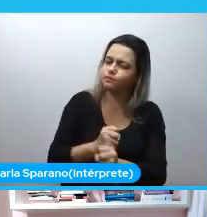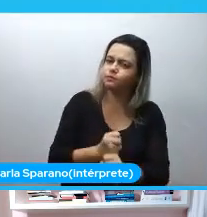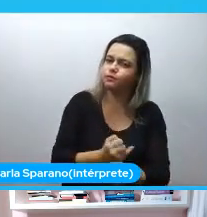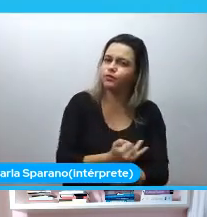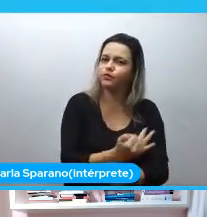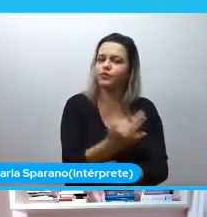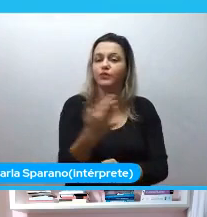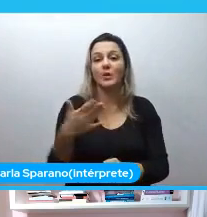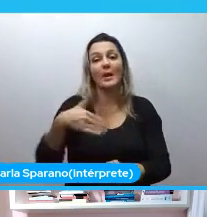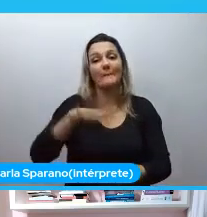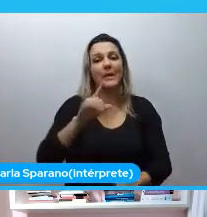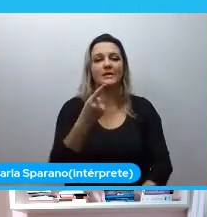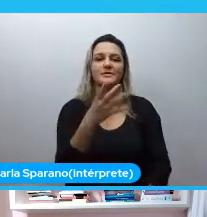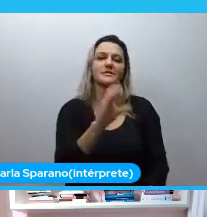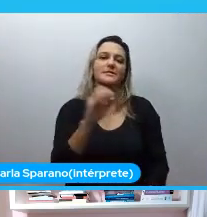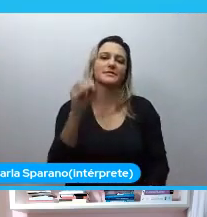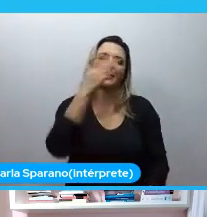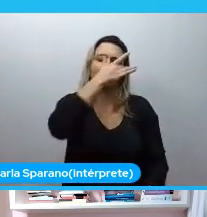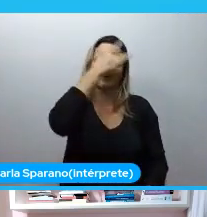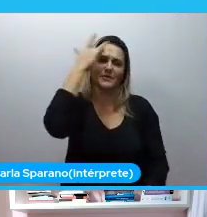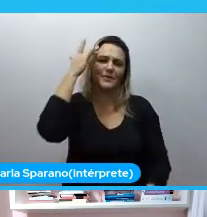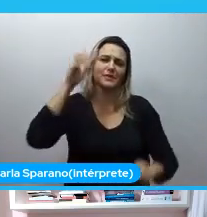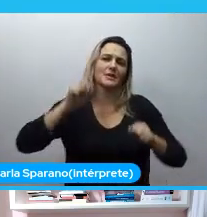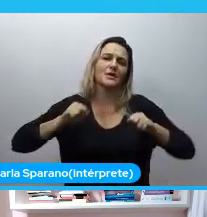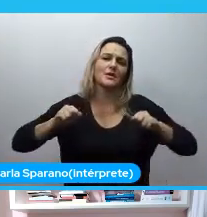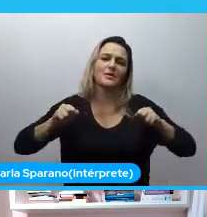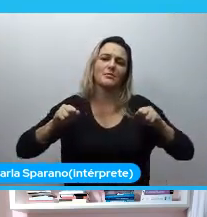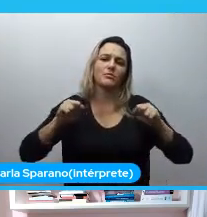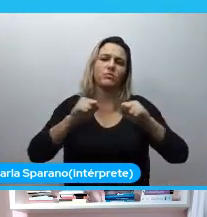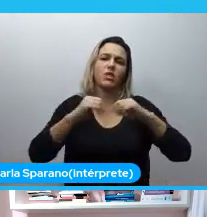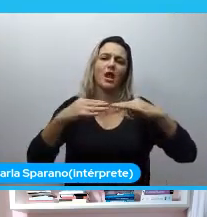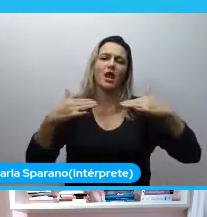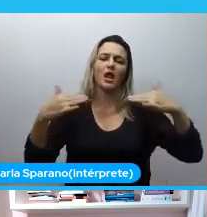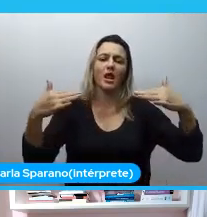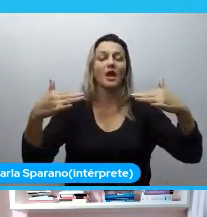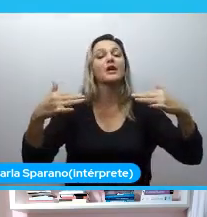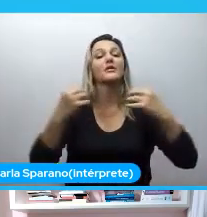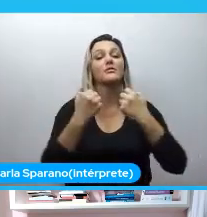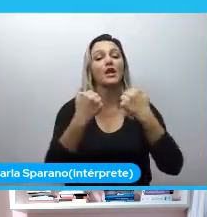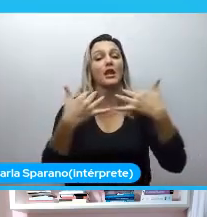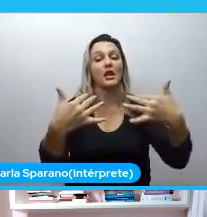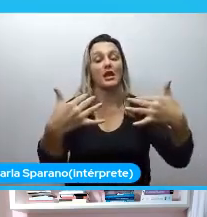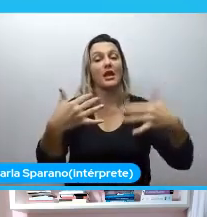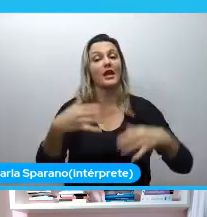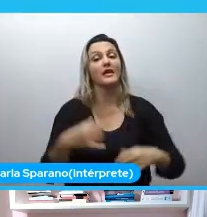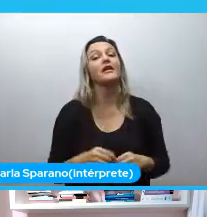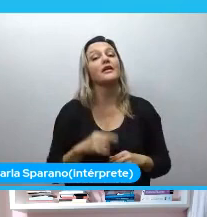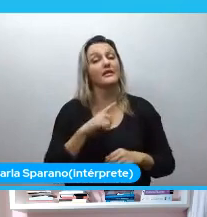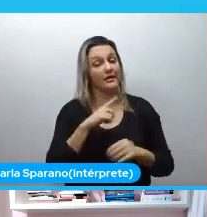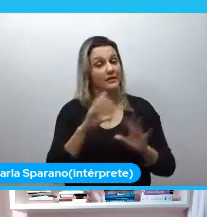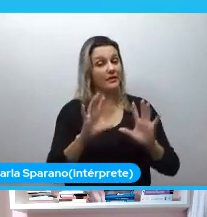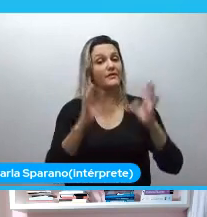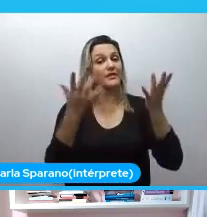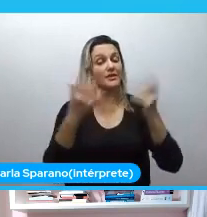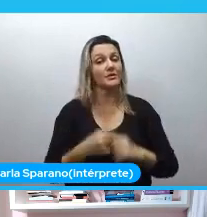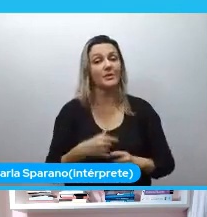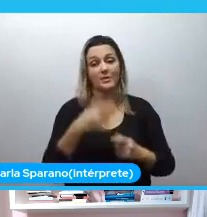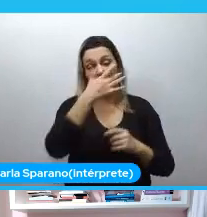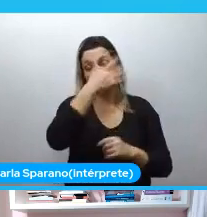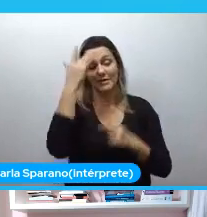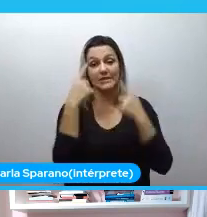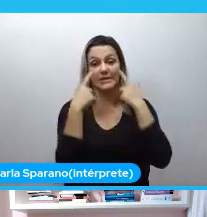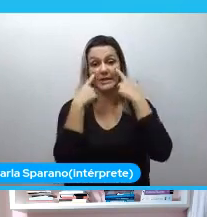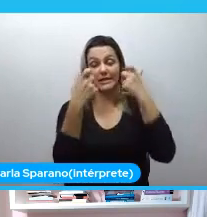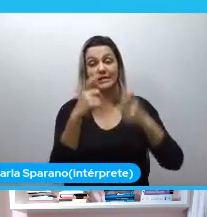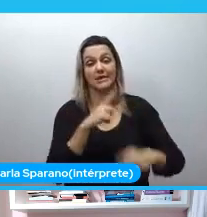a 90 eram mulheres. Então, para a gente foi realmente muito importante ver que existiam pessoas interessadas. E muito importante